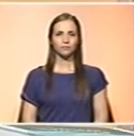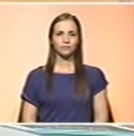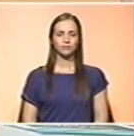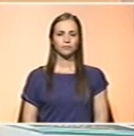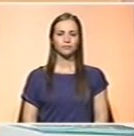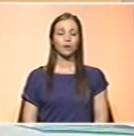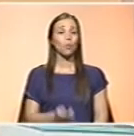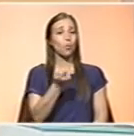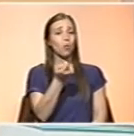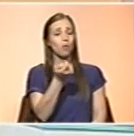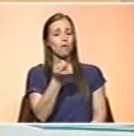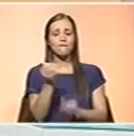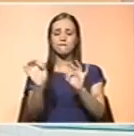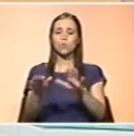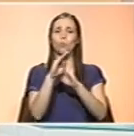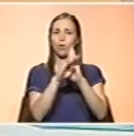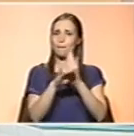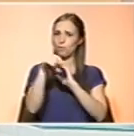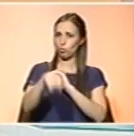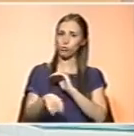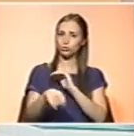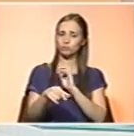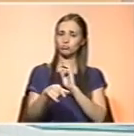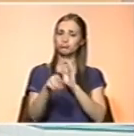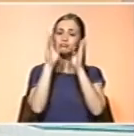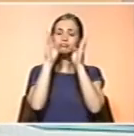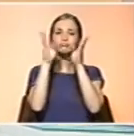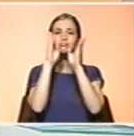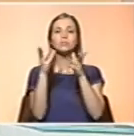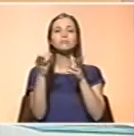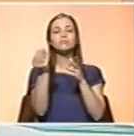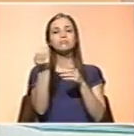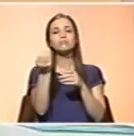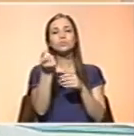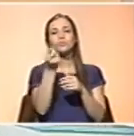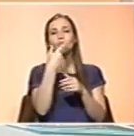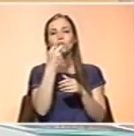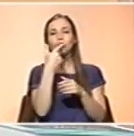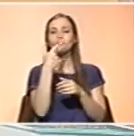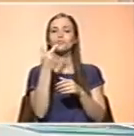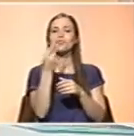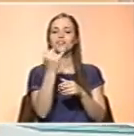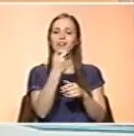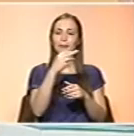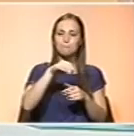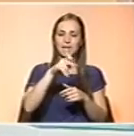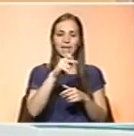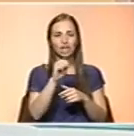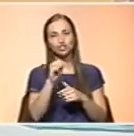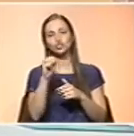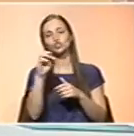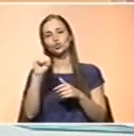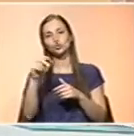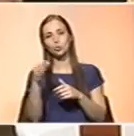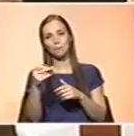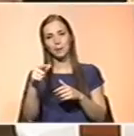Estamos quase a fechar o programa de hoje dedicado ao consumo de vitaminas e de suplementos. Muito obrigada aos meus quatro convidados desta